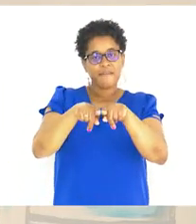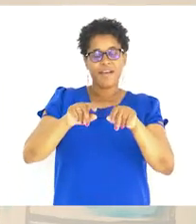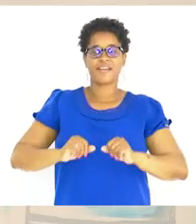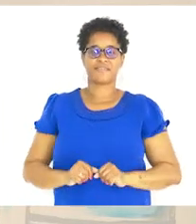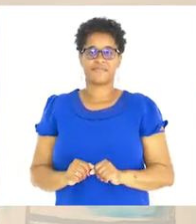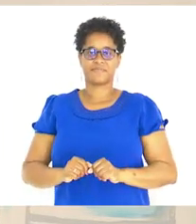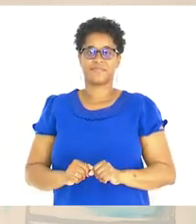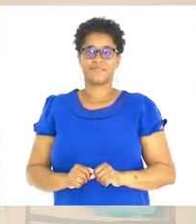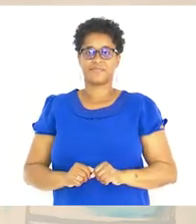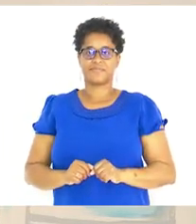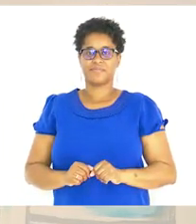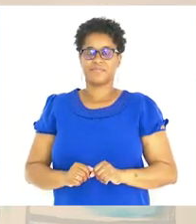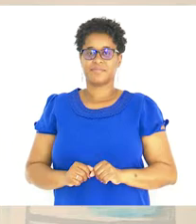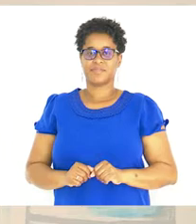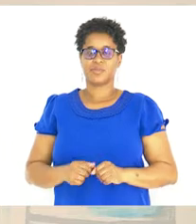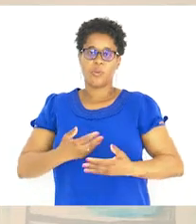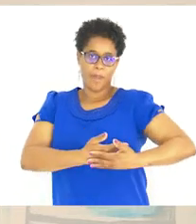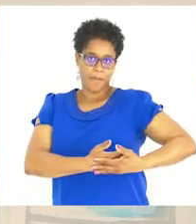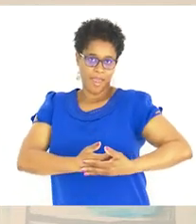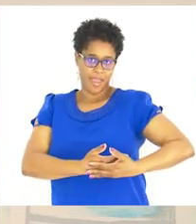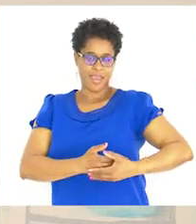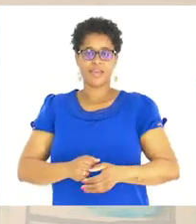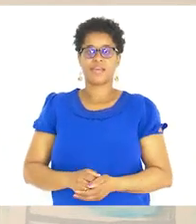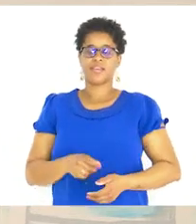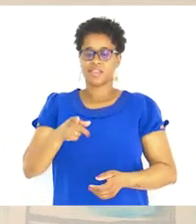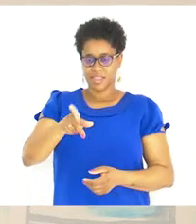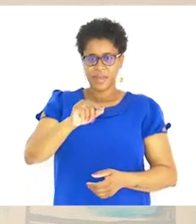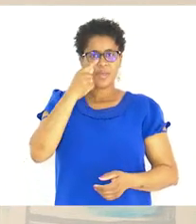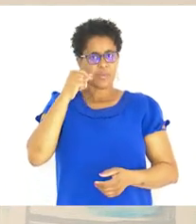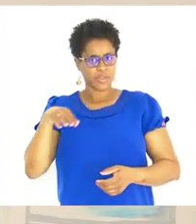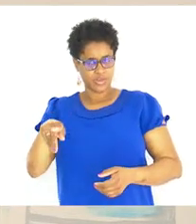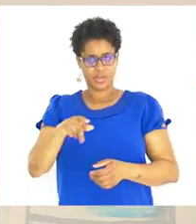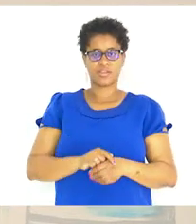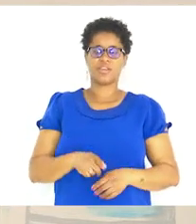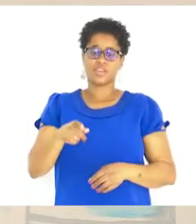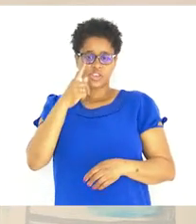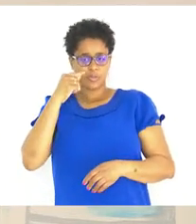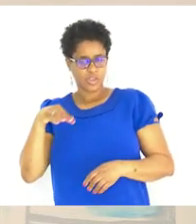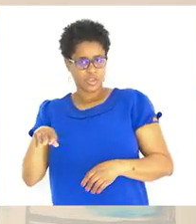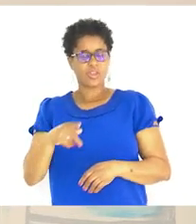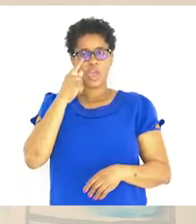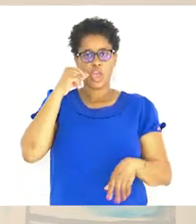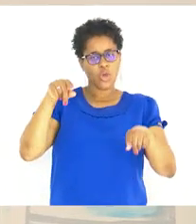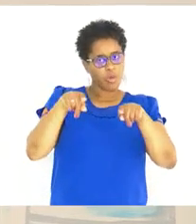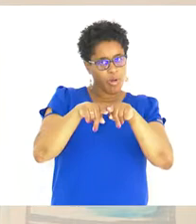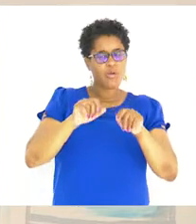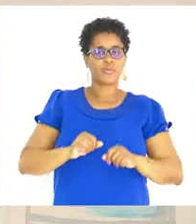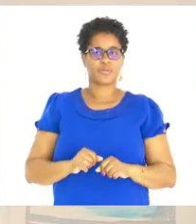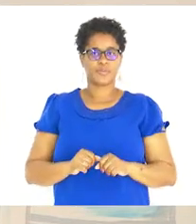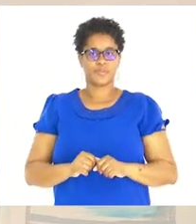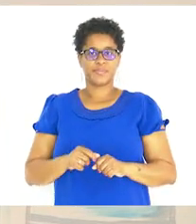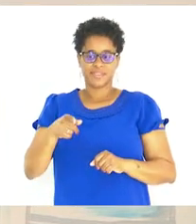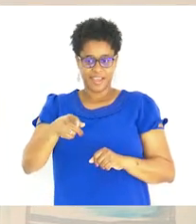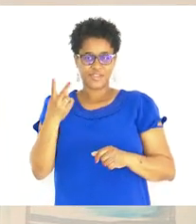Portanto Do bebê E também deste menino E este menino também É o irmão Portanto